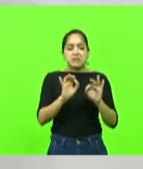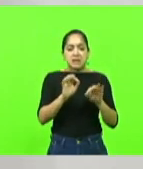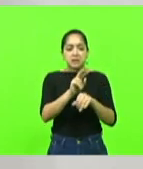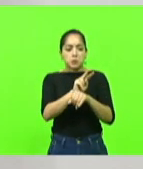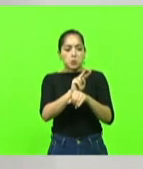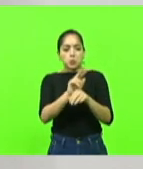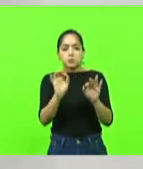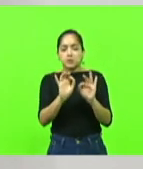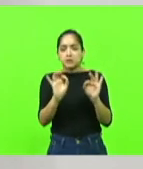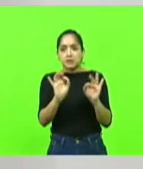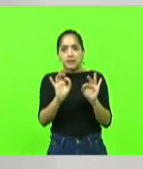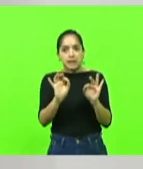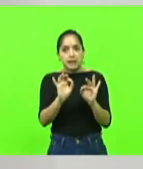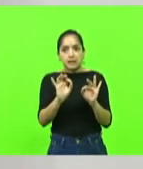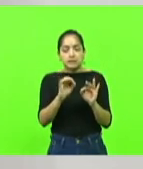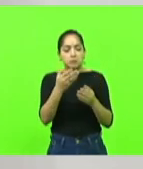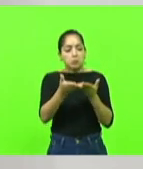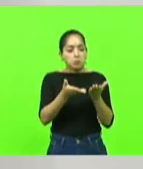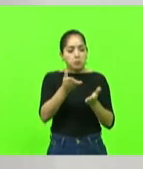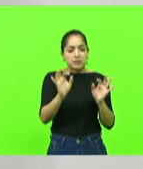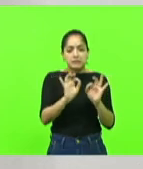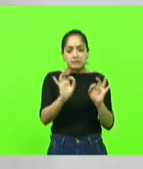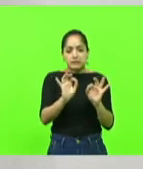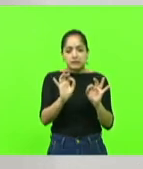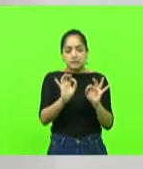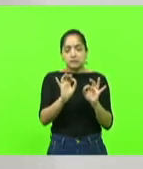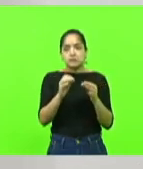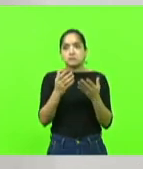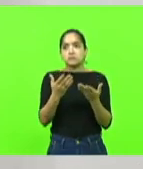fornecesse nenhum tipo de trato cultural para esse animal.